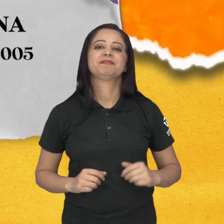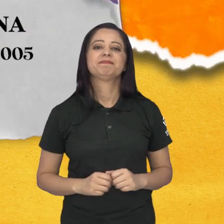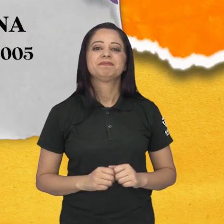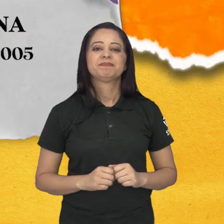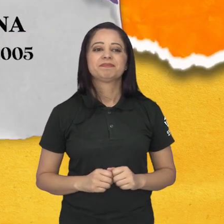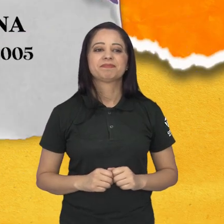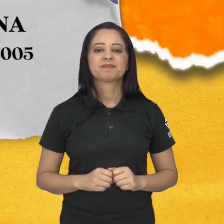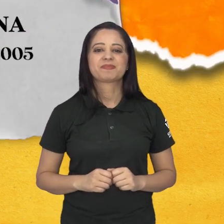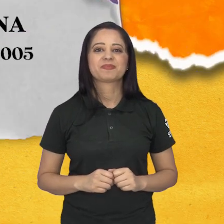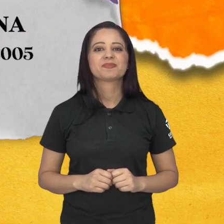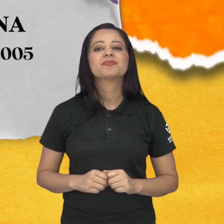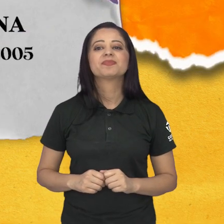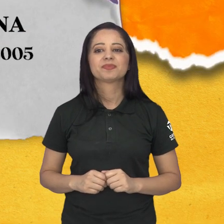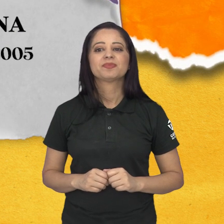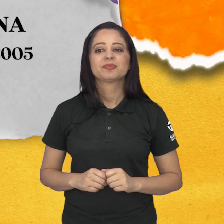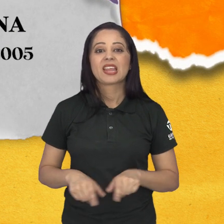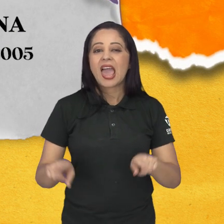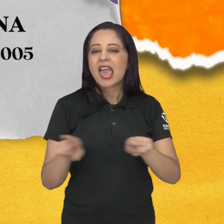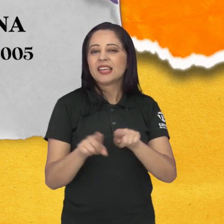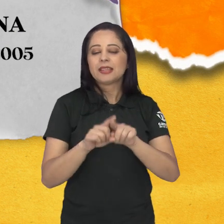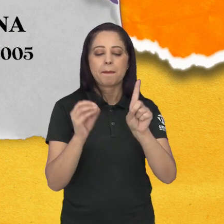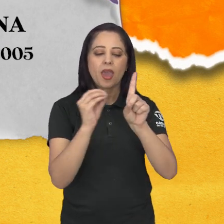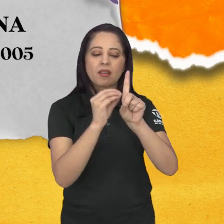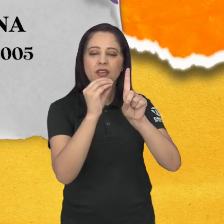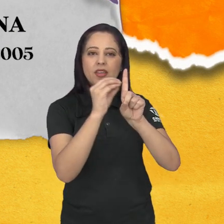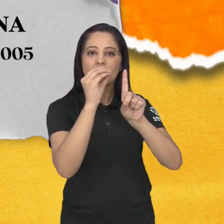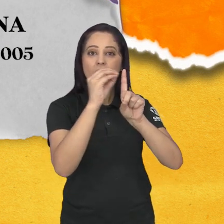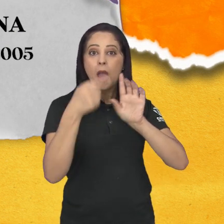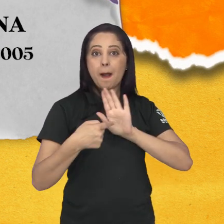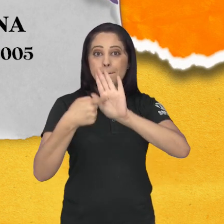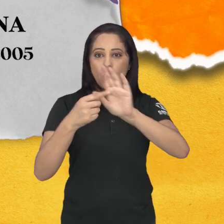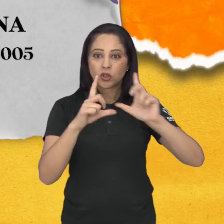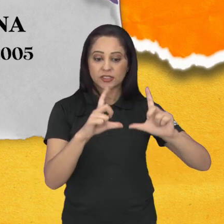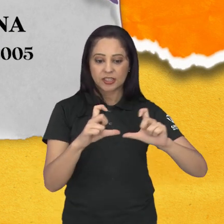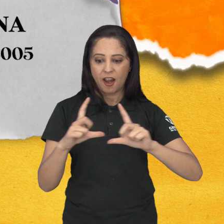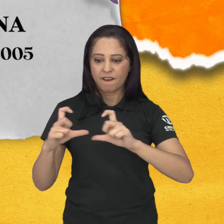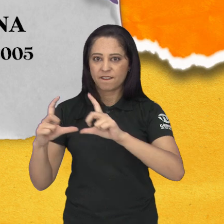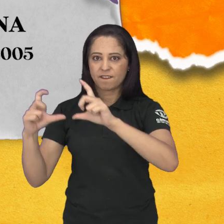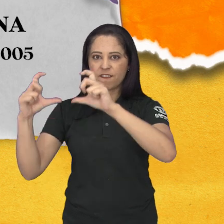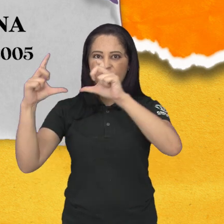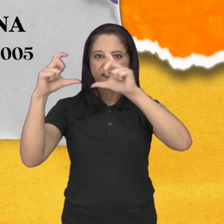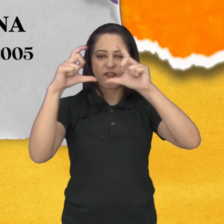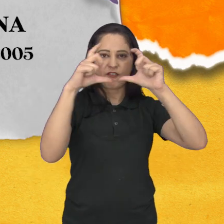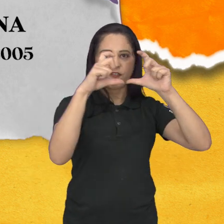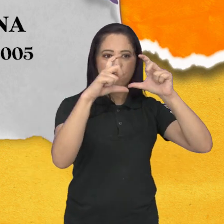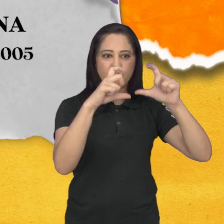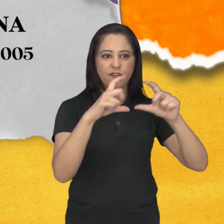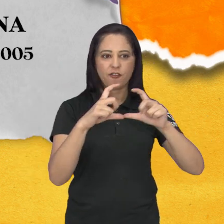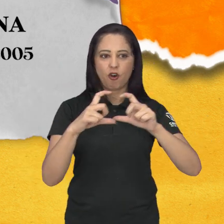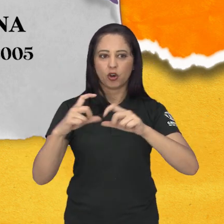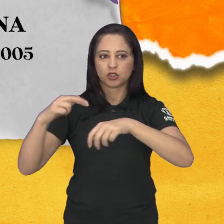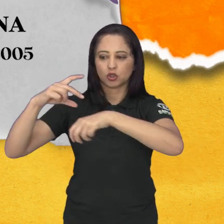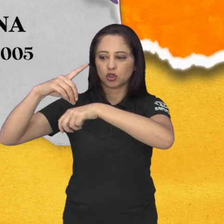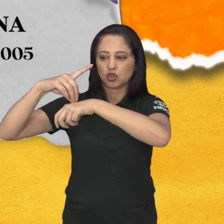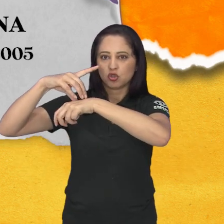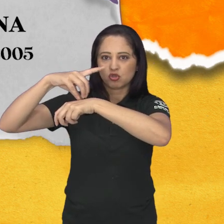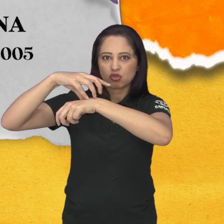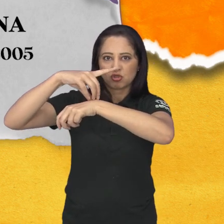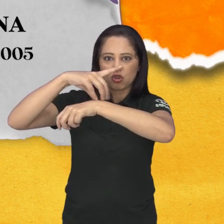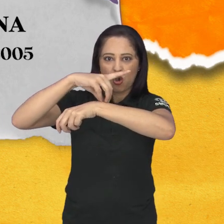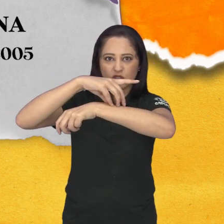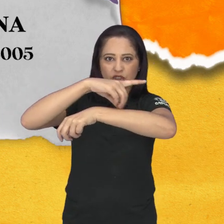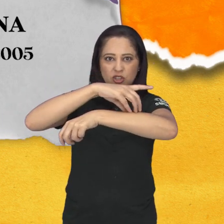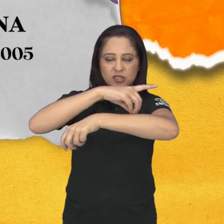Até o final do mês, o Cine Santana realiza a mostra 30 Anos de Jurássica, com a exibição do Mundo dos Dinossauros.